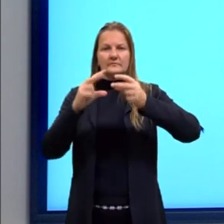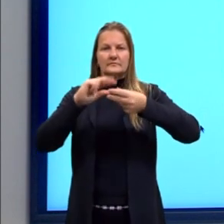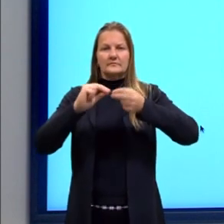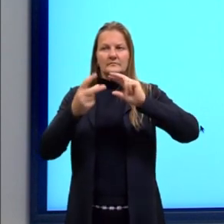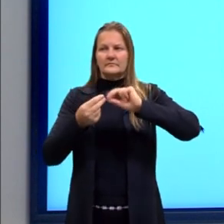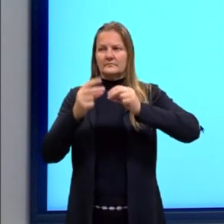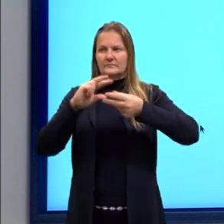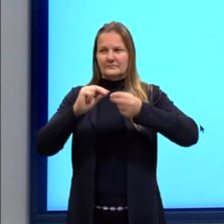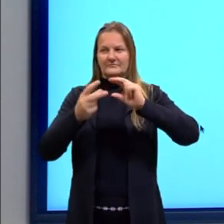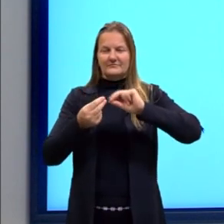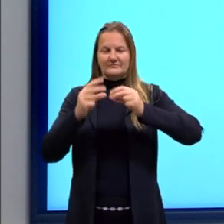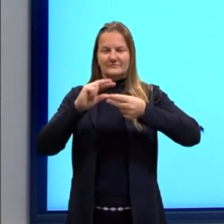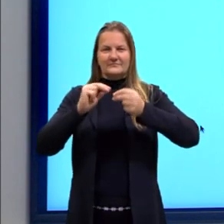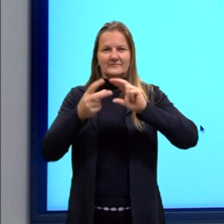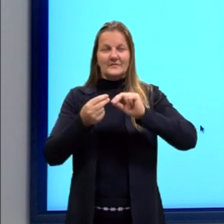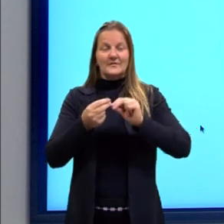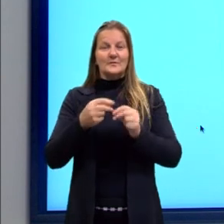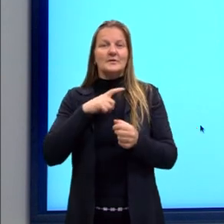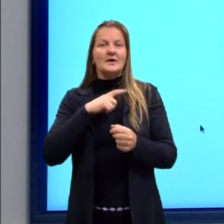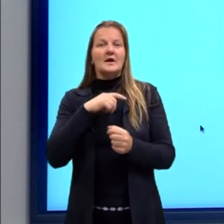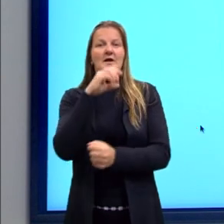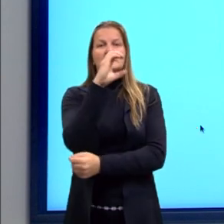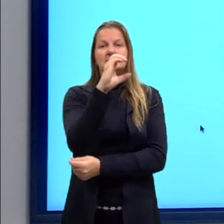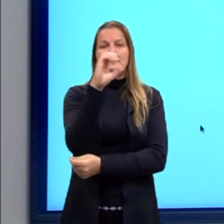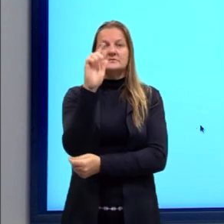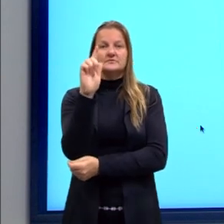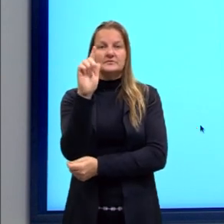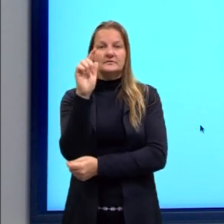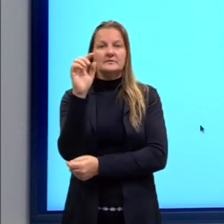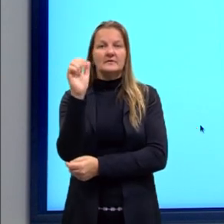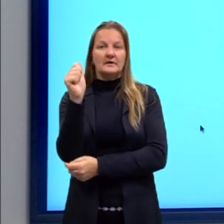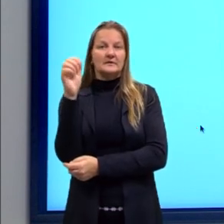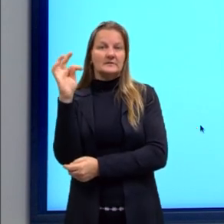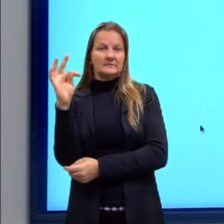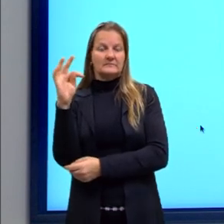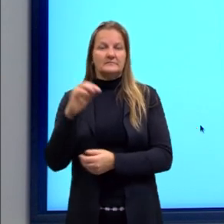representados pelas letras CG e AT.